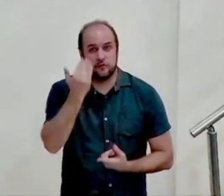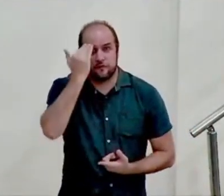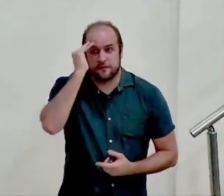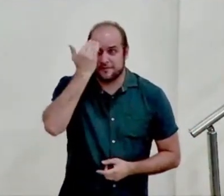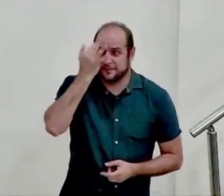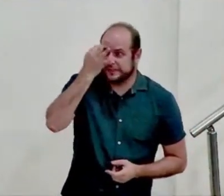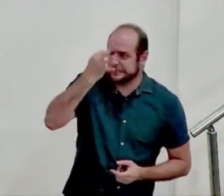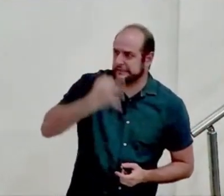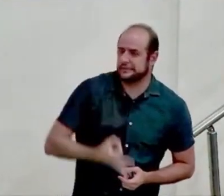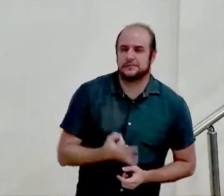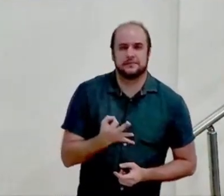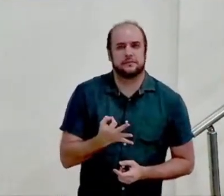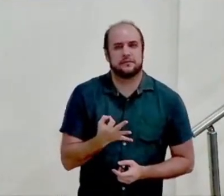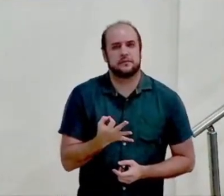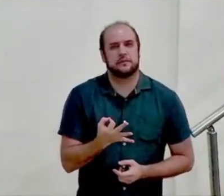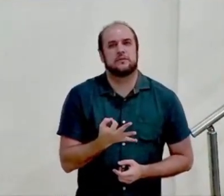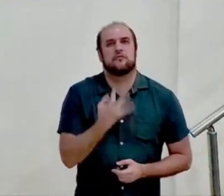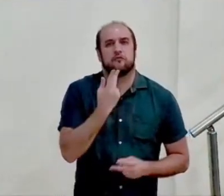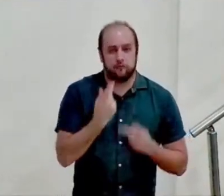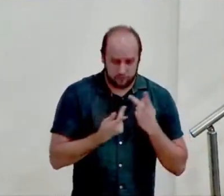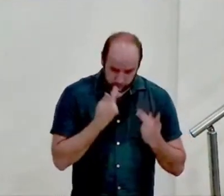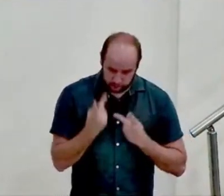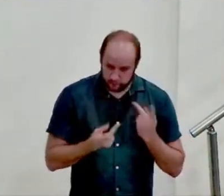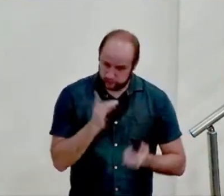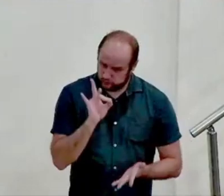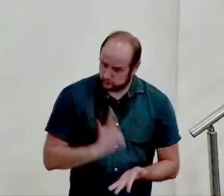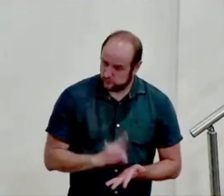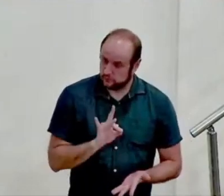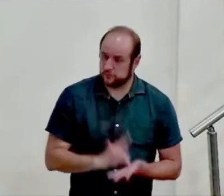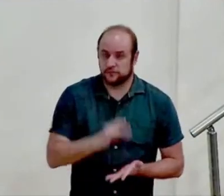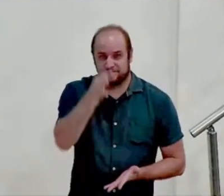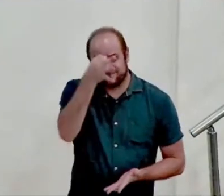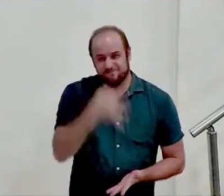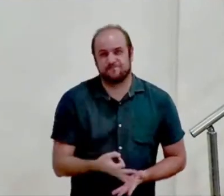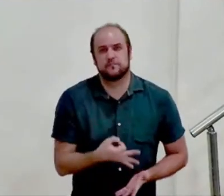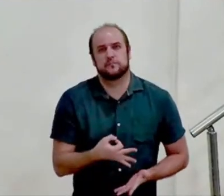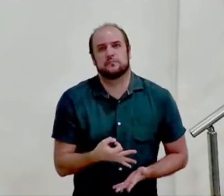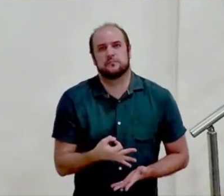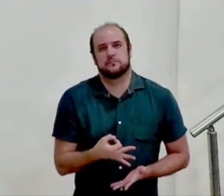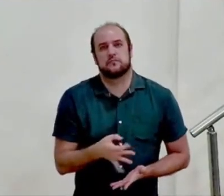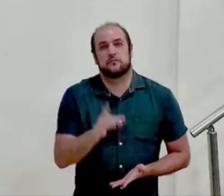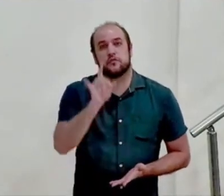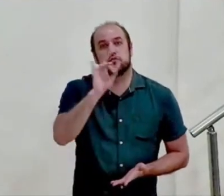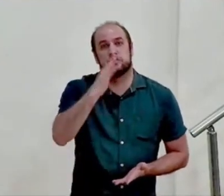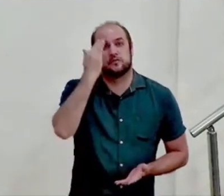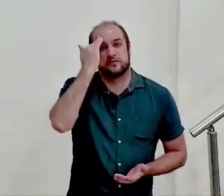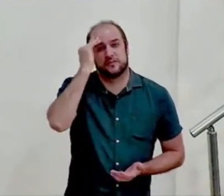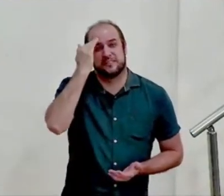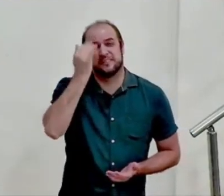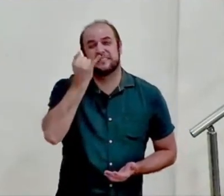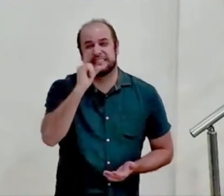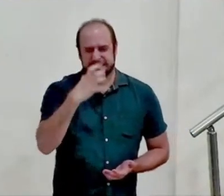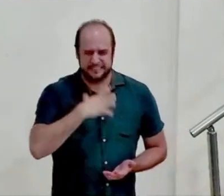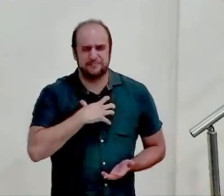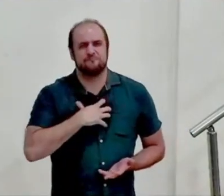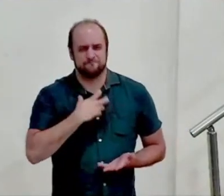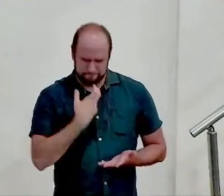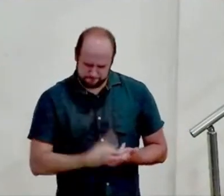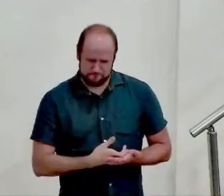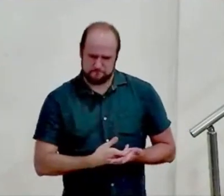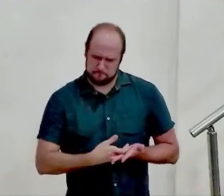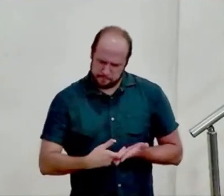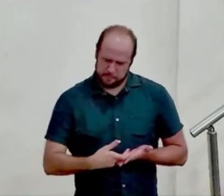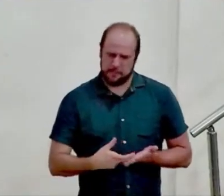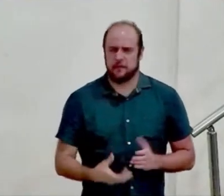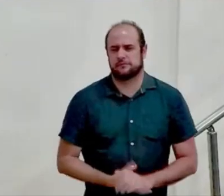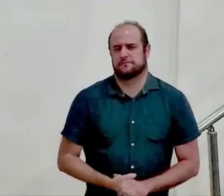fato do que o salmista está tratando aqui a menos que você fique arrasado e humilhado com a resposta que